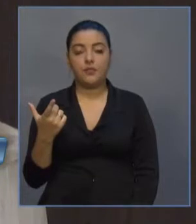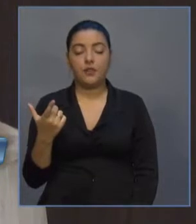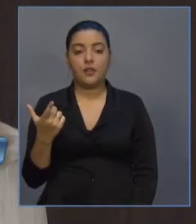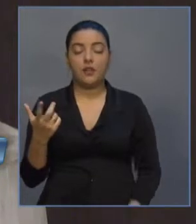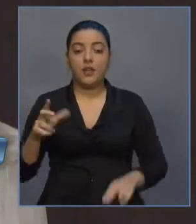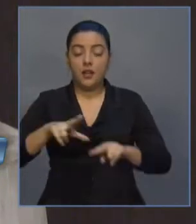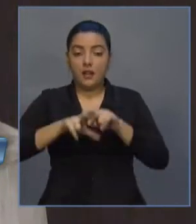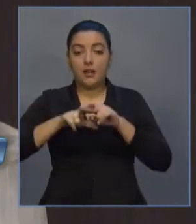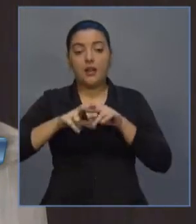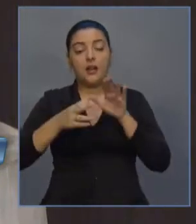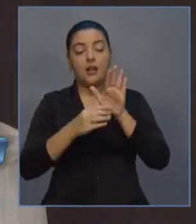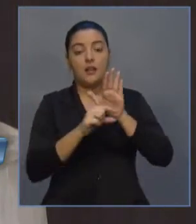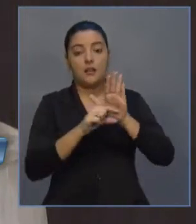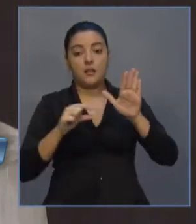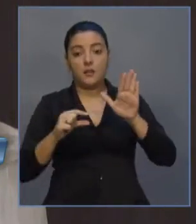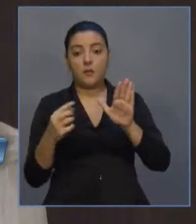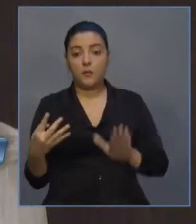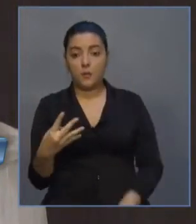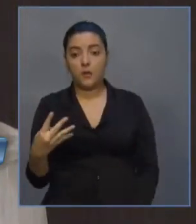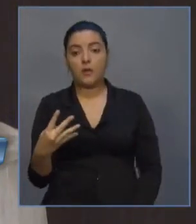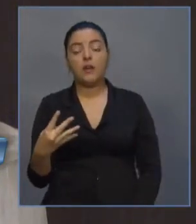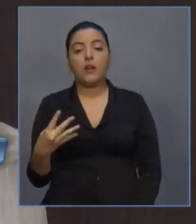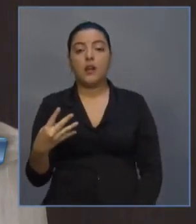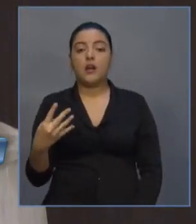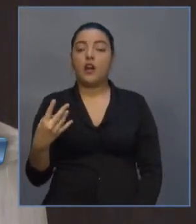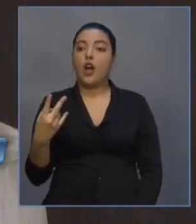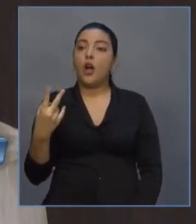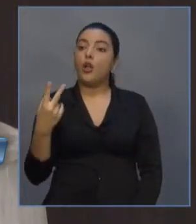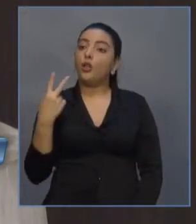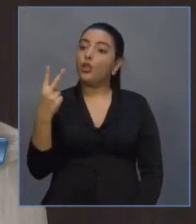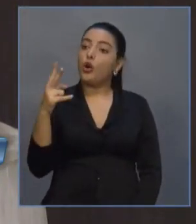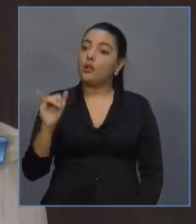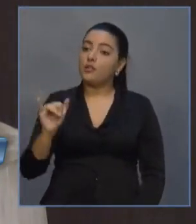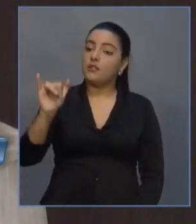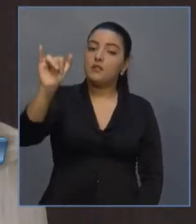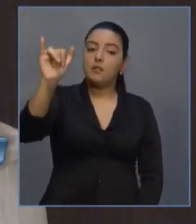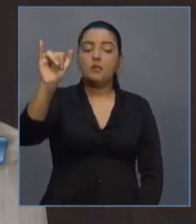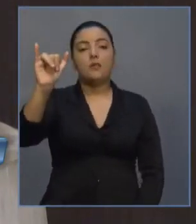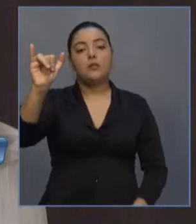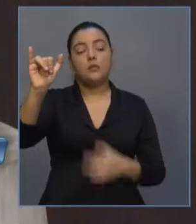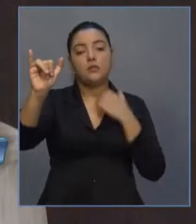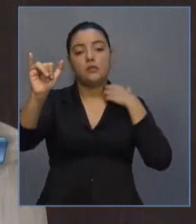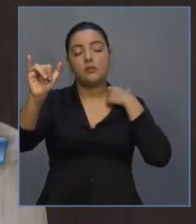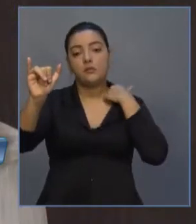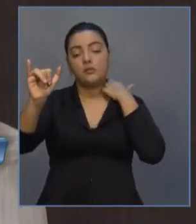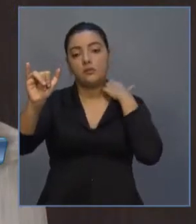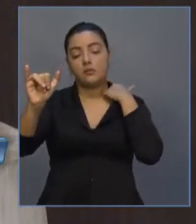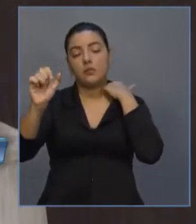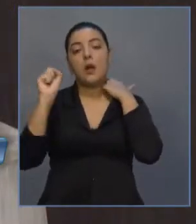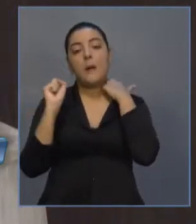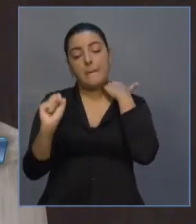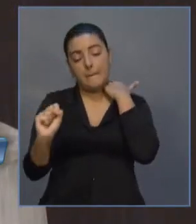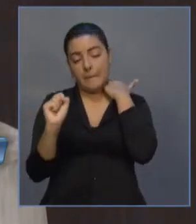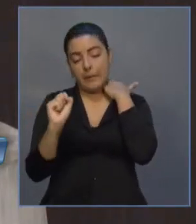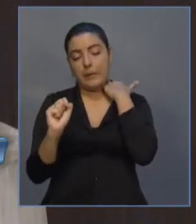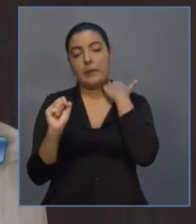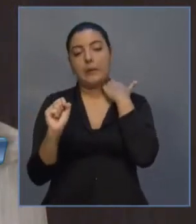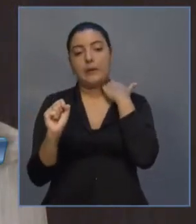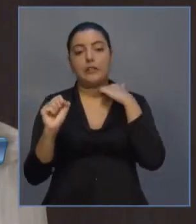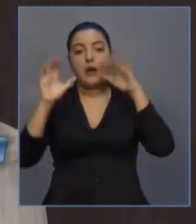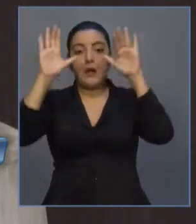dispositivo, o inciso quarto. Pelo menos dois voos diários, entre os 50 supracitados, poderão contemplar o